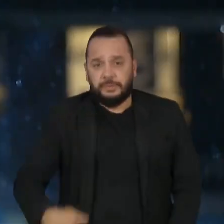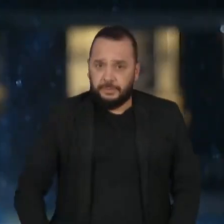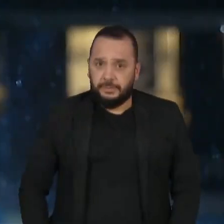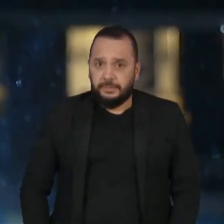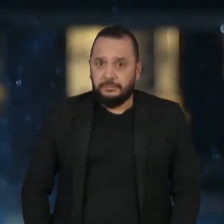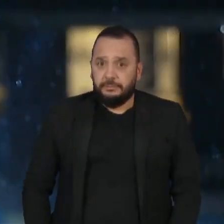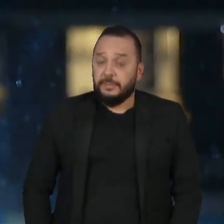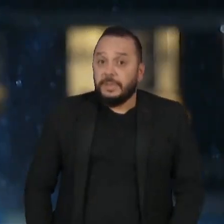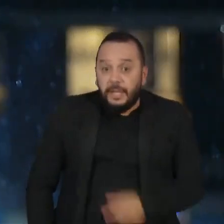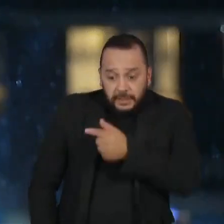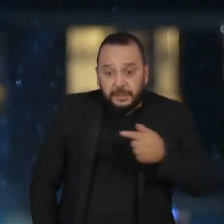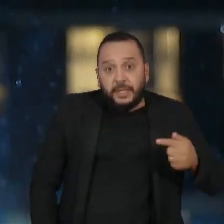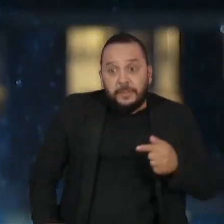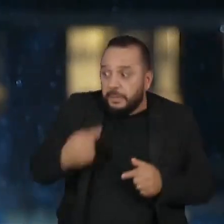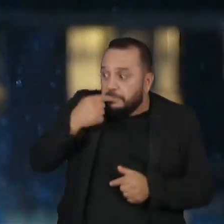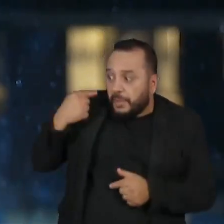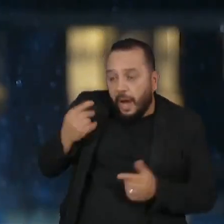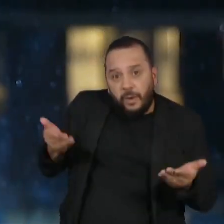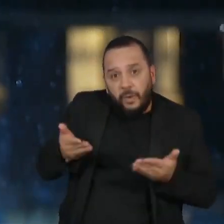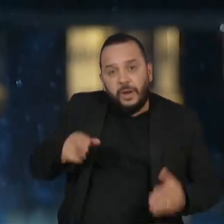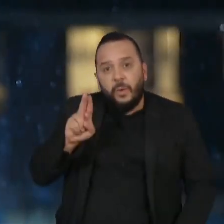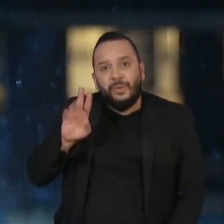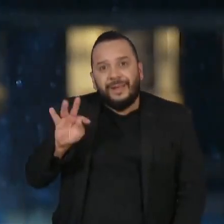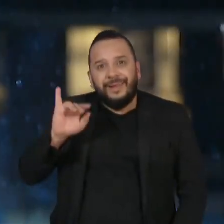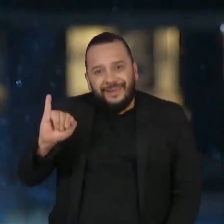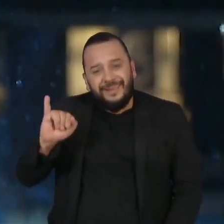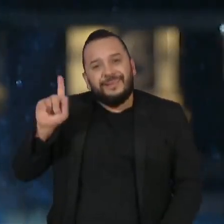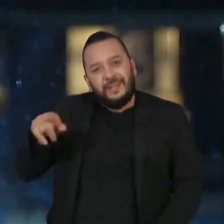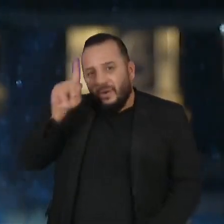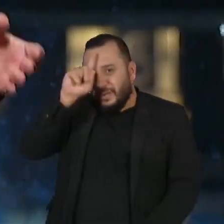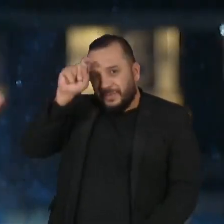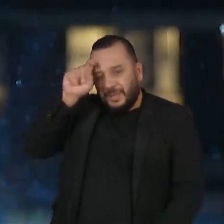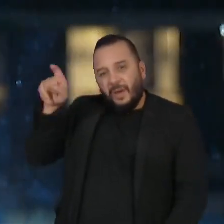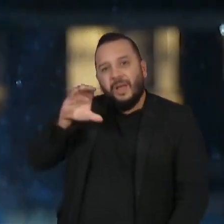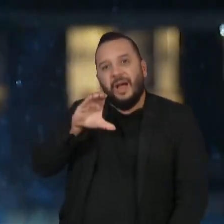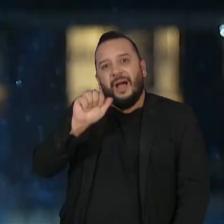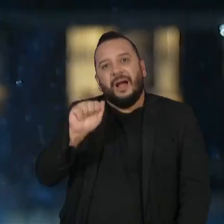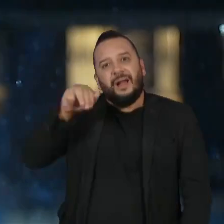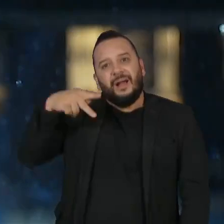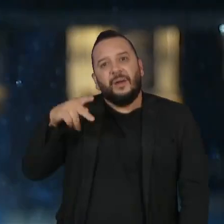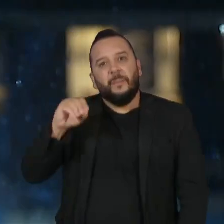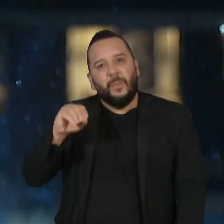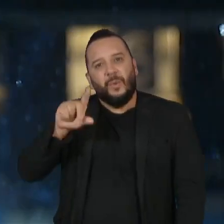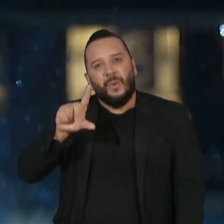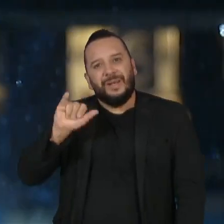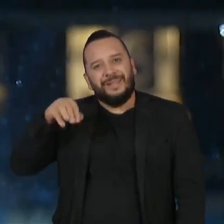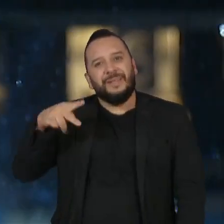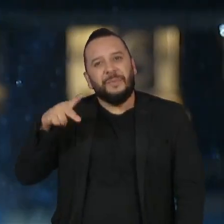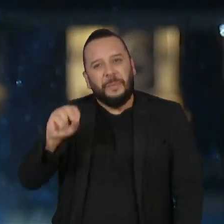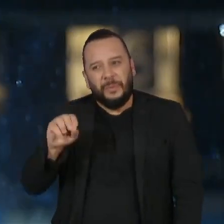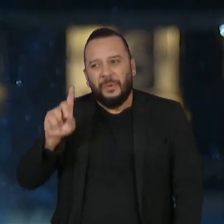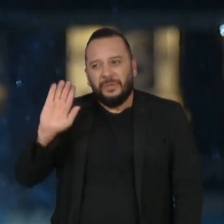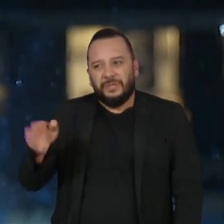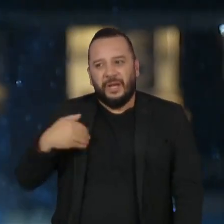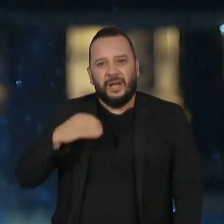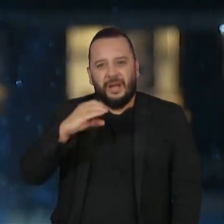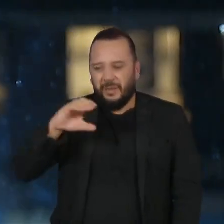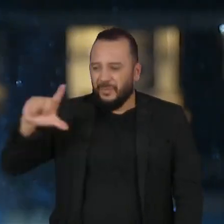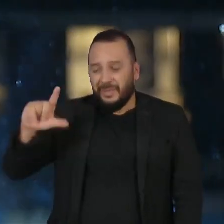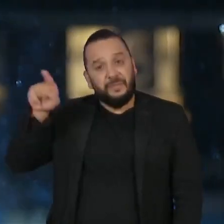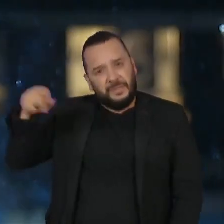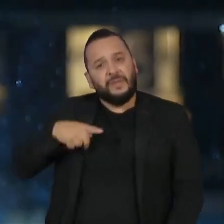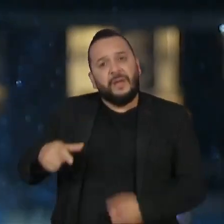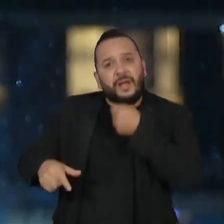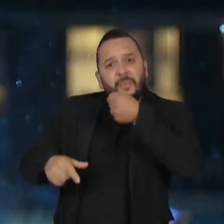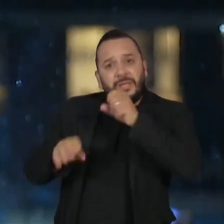Nessa semana, a UTI do Hospital do Campo Limpo, teve uma matéria do SPTV da Globo, porque ela completou